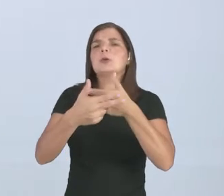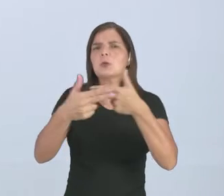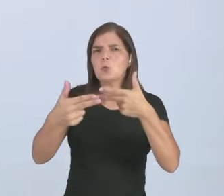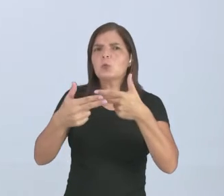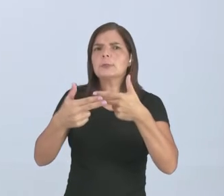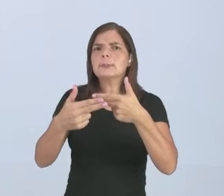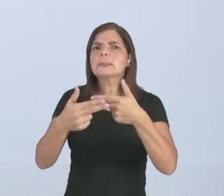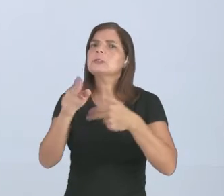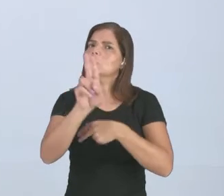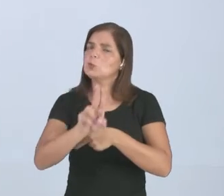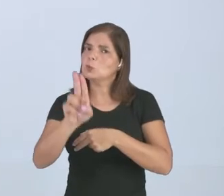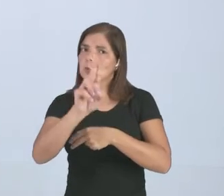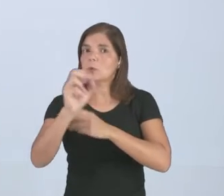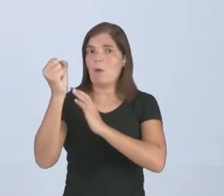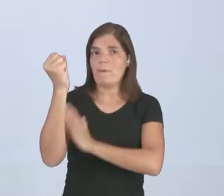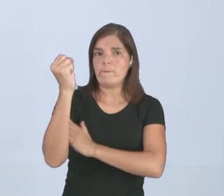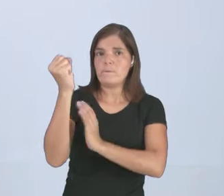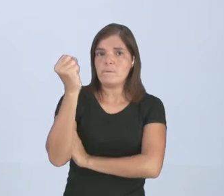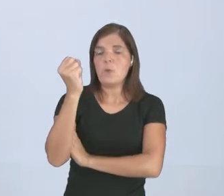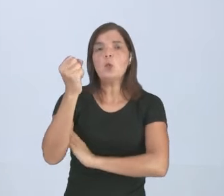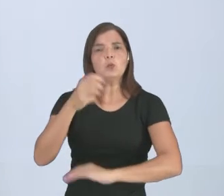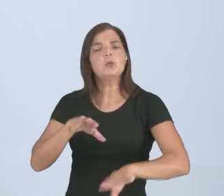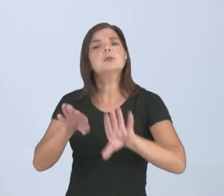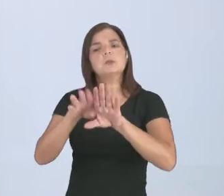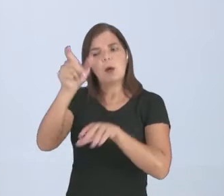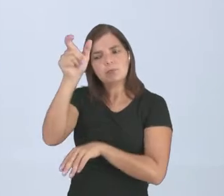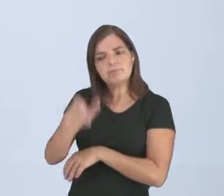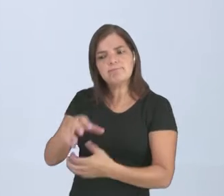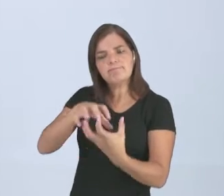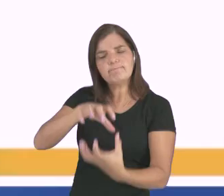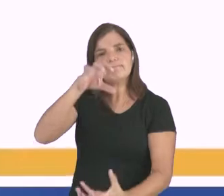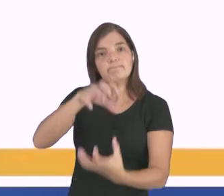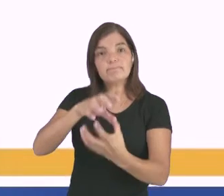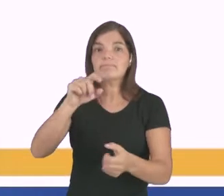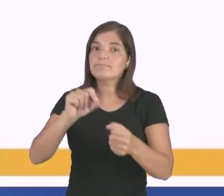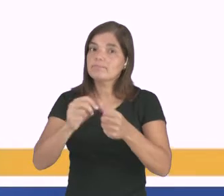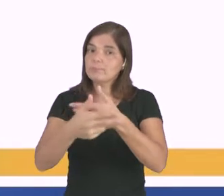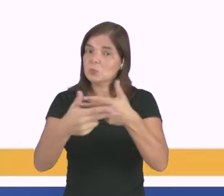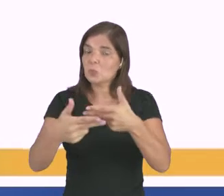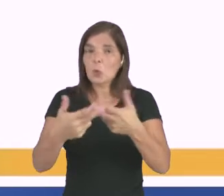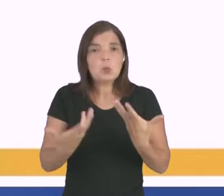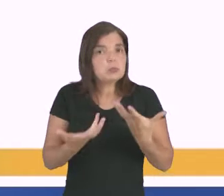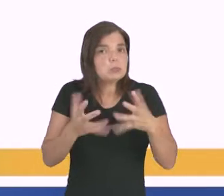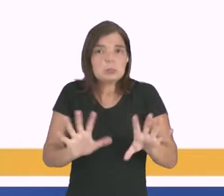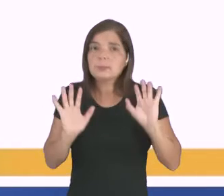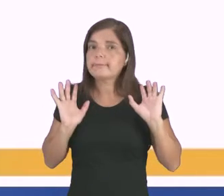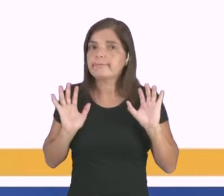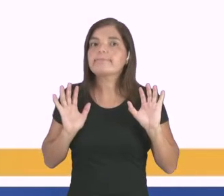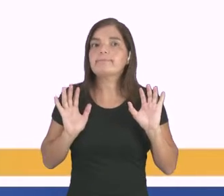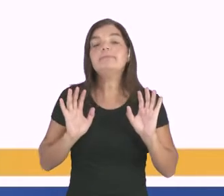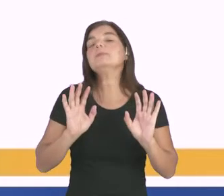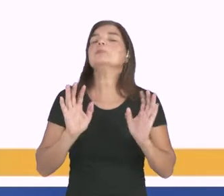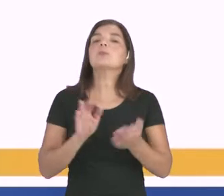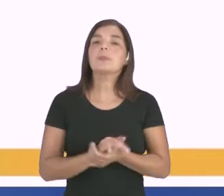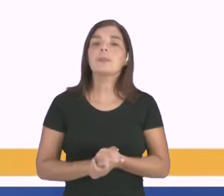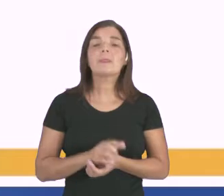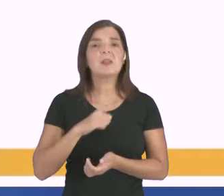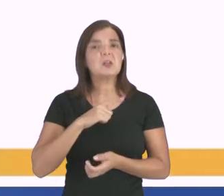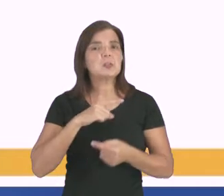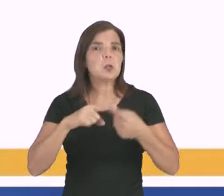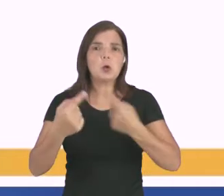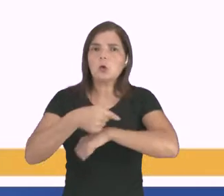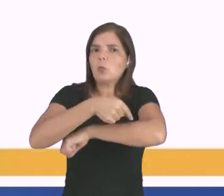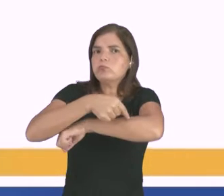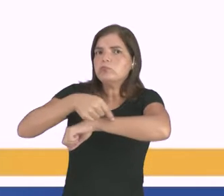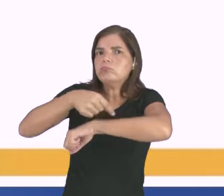usa a forma física, né? Olha lá, que vai sujeitar o idoso a fazer o que ele não quer, né? Seja ferimentos ou